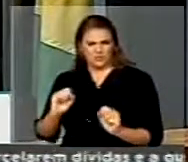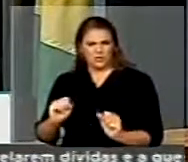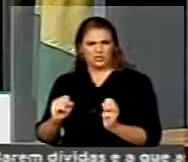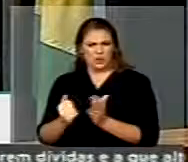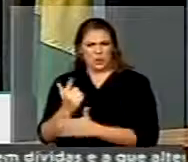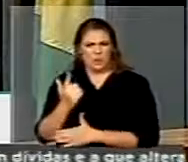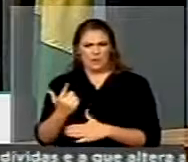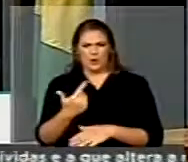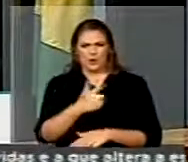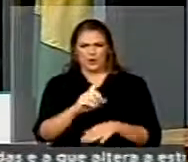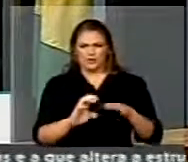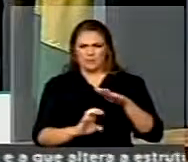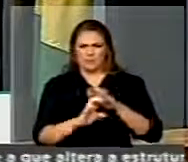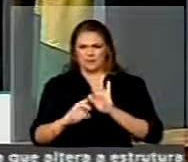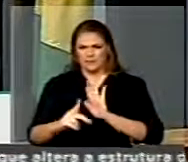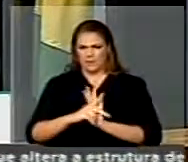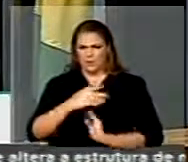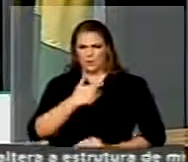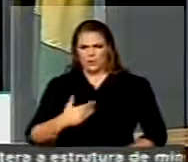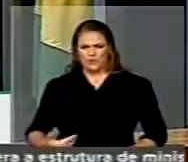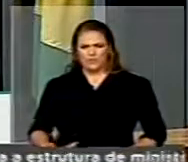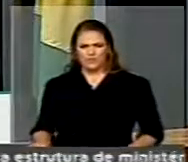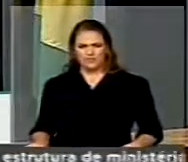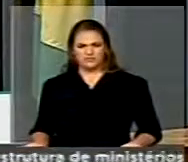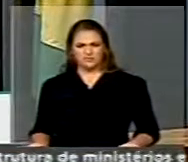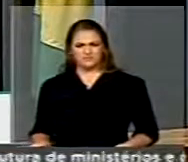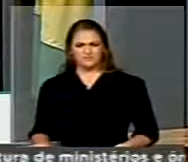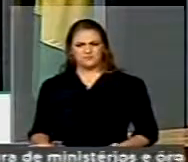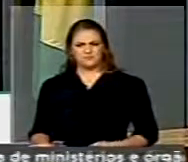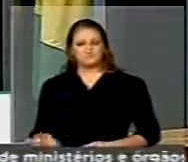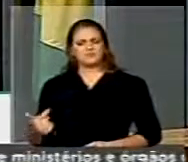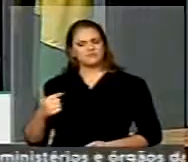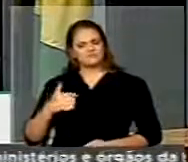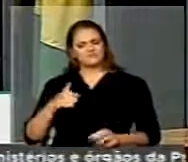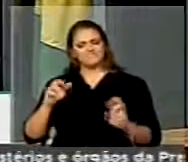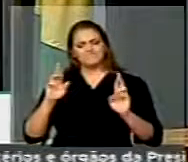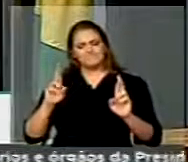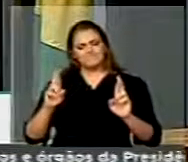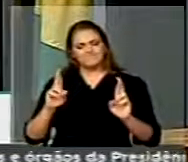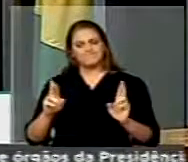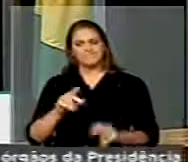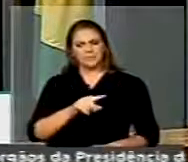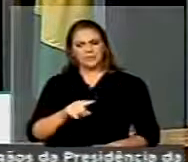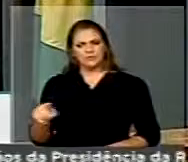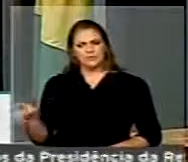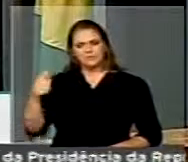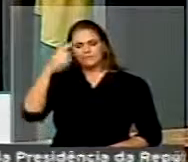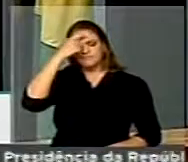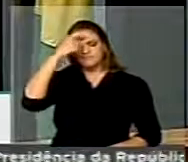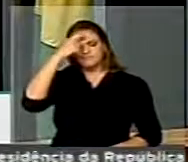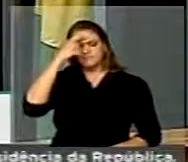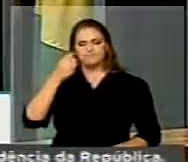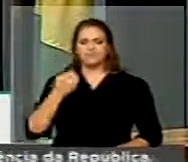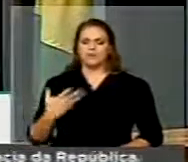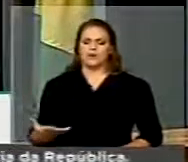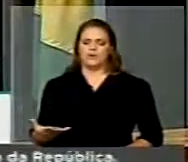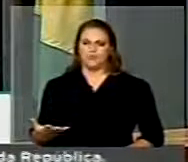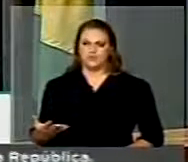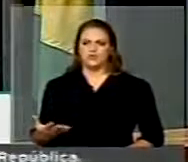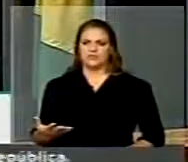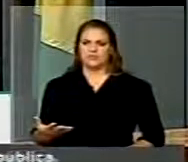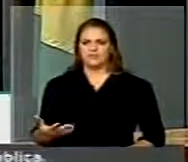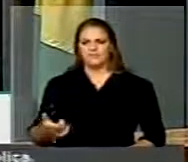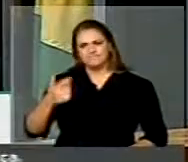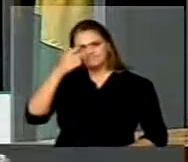novas empresas públicas. Eu espero que em nome da racionalidade, que em nome do bom